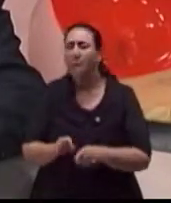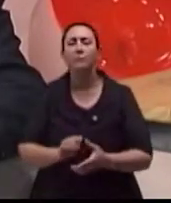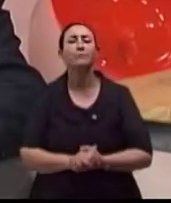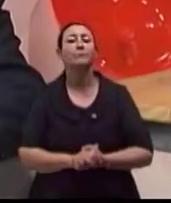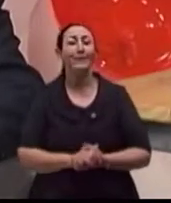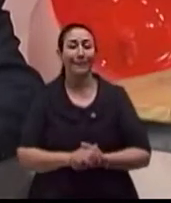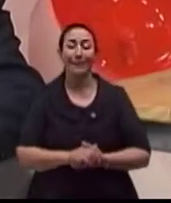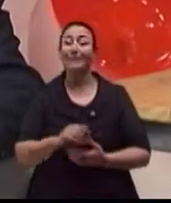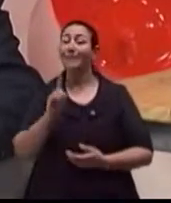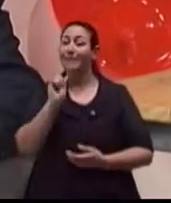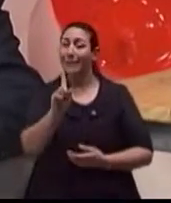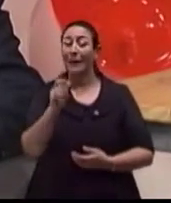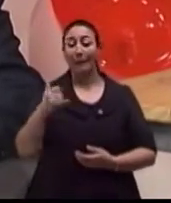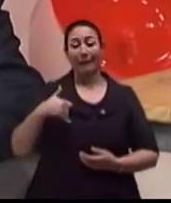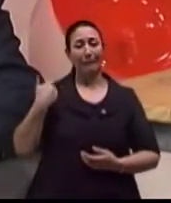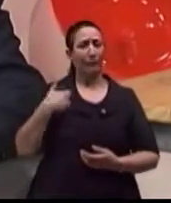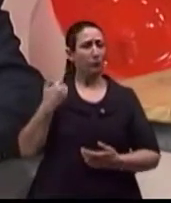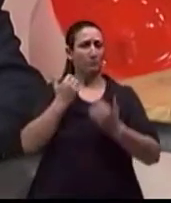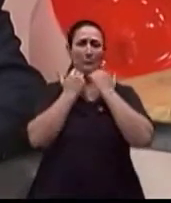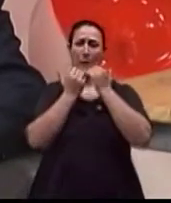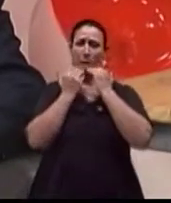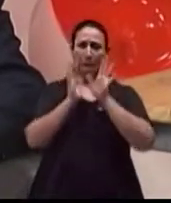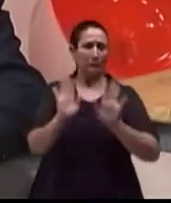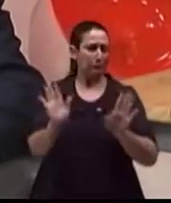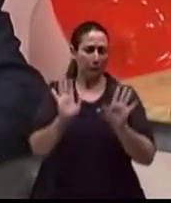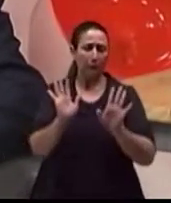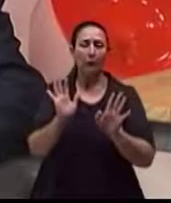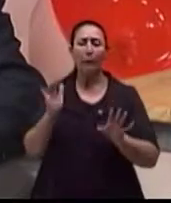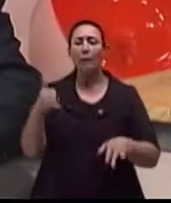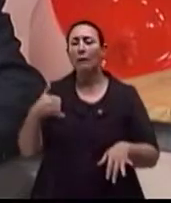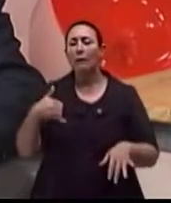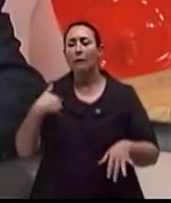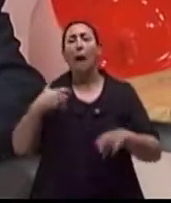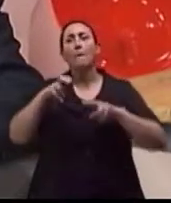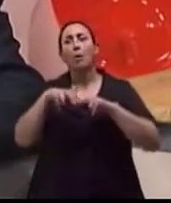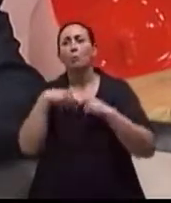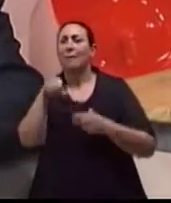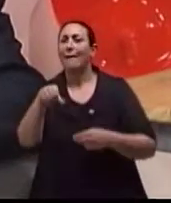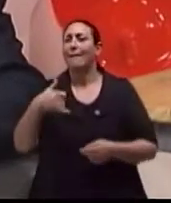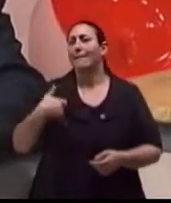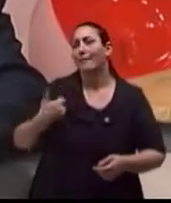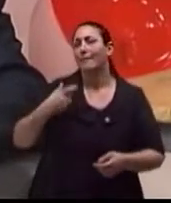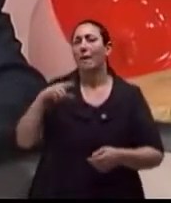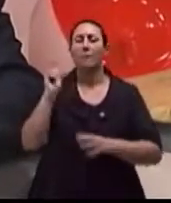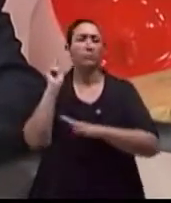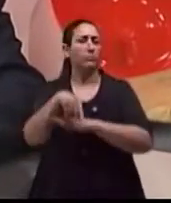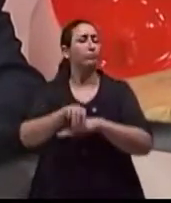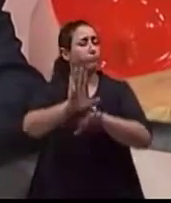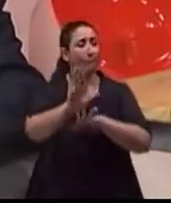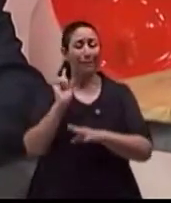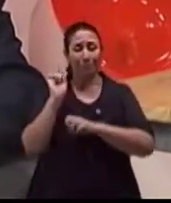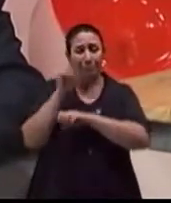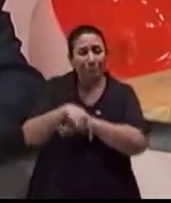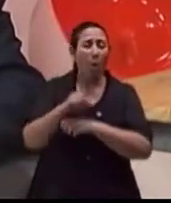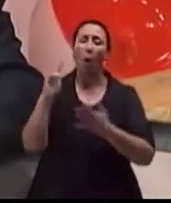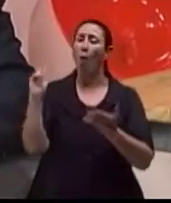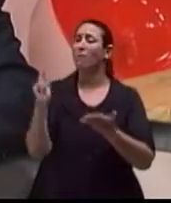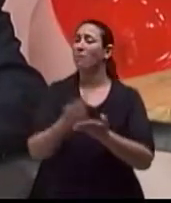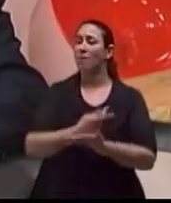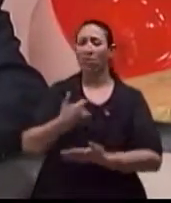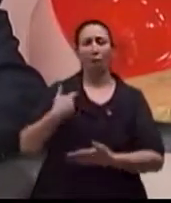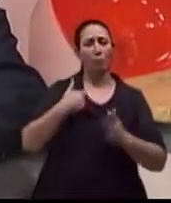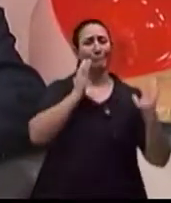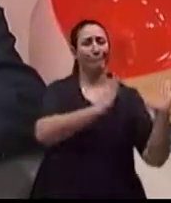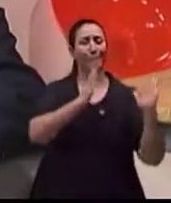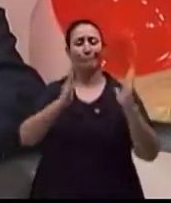a idade não influencia tanto na ocorrência da disfunção erétil. Ela tem em todas as idades. O que a gente percebe, a